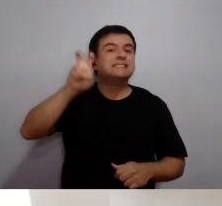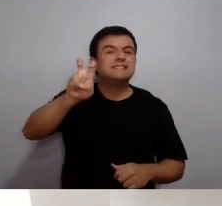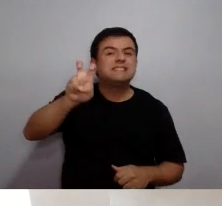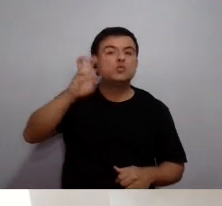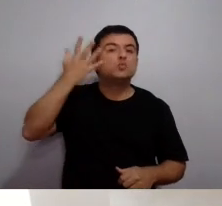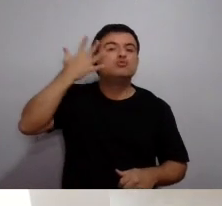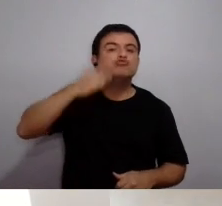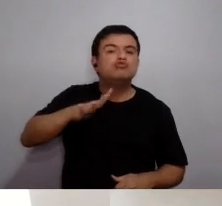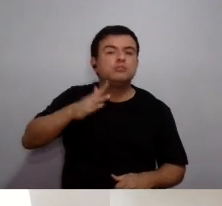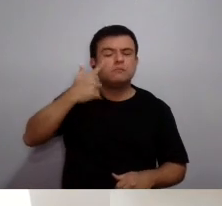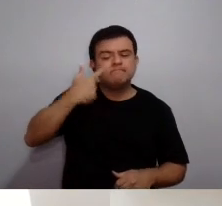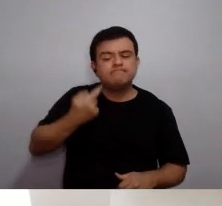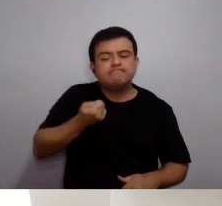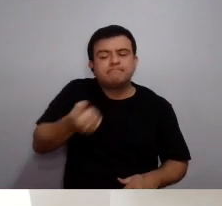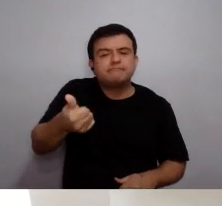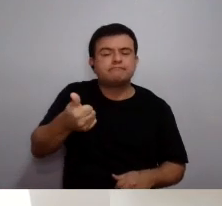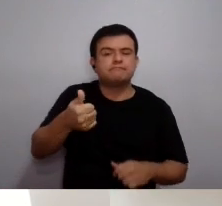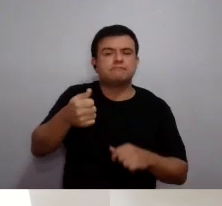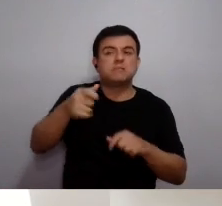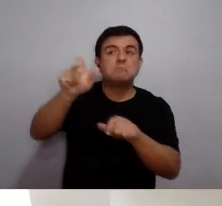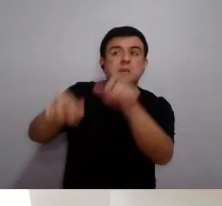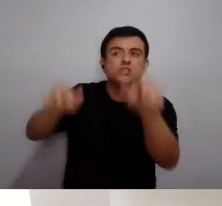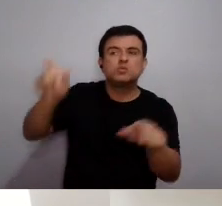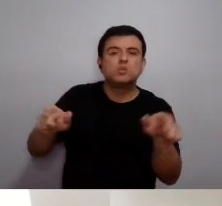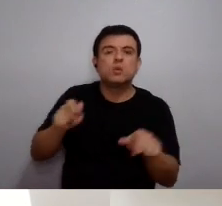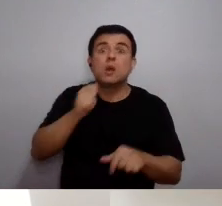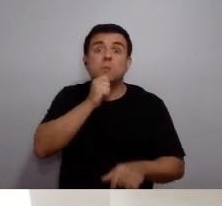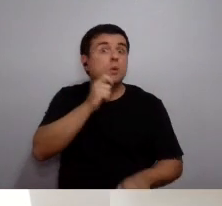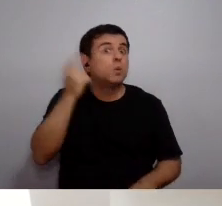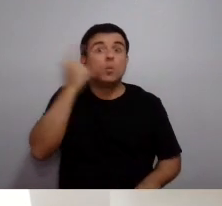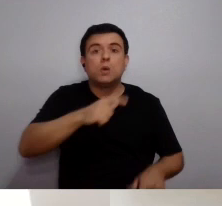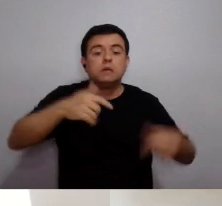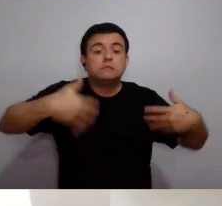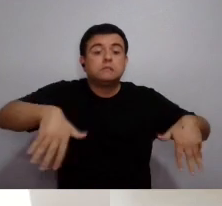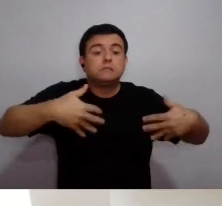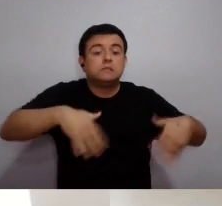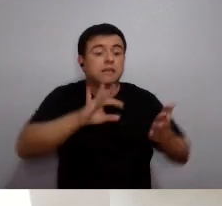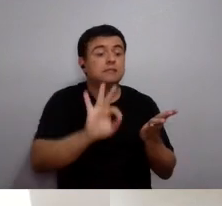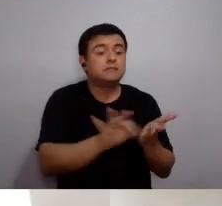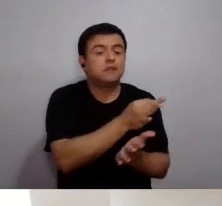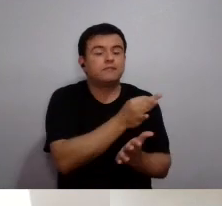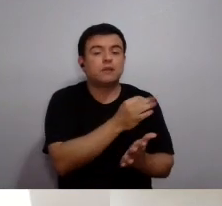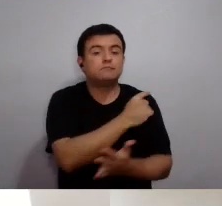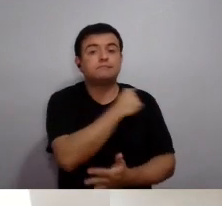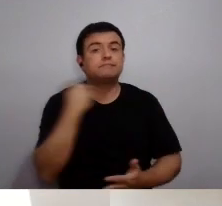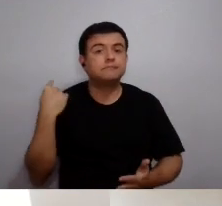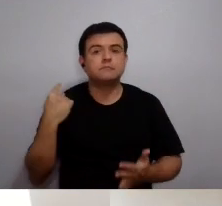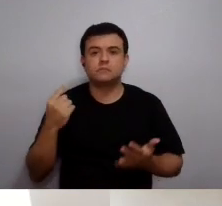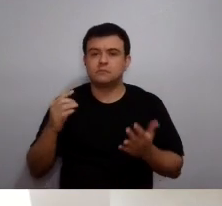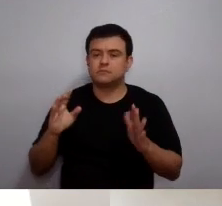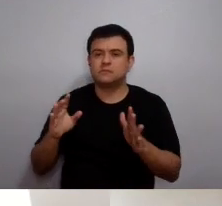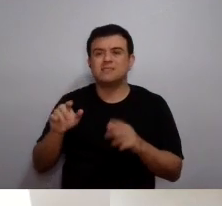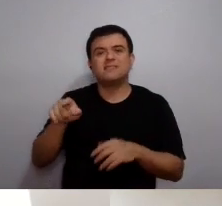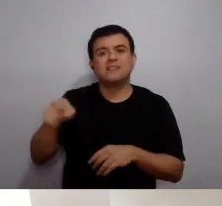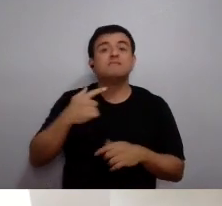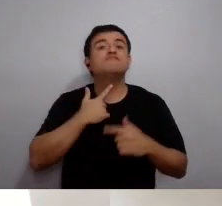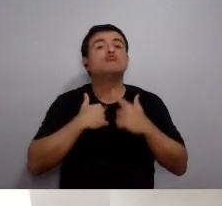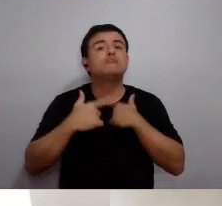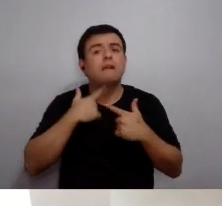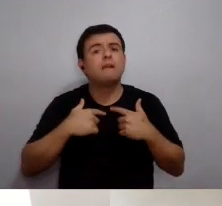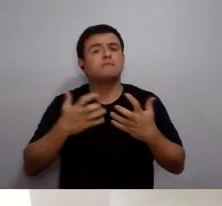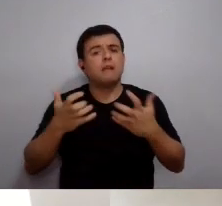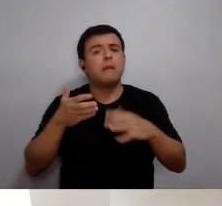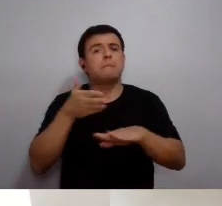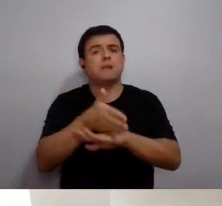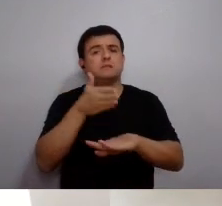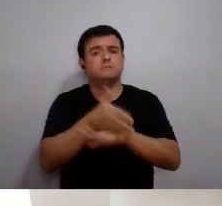nós daríamos mais cinco dias para aquele que, eventualmente, não conseguiu se inscrever no prazo, ou que pensou